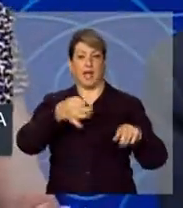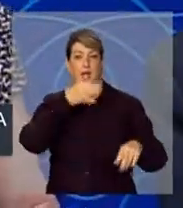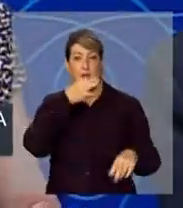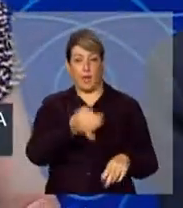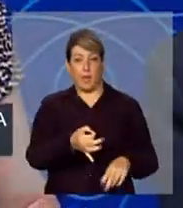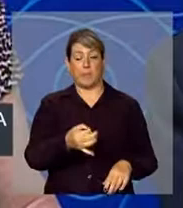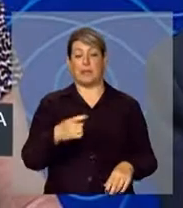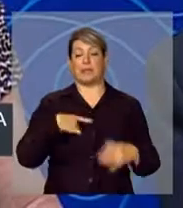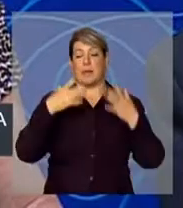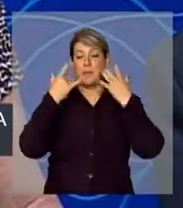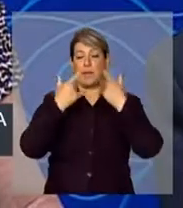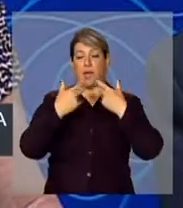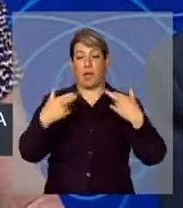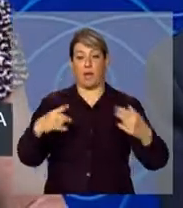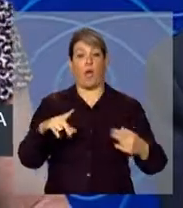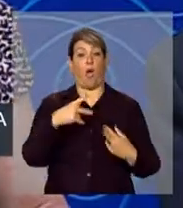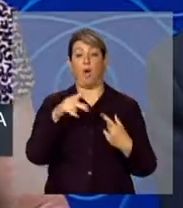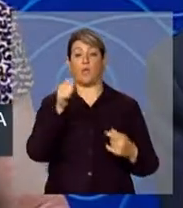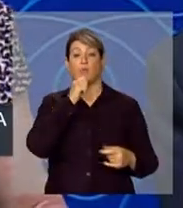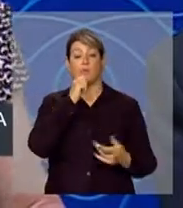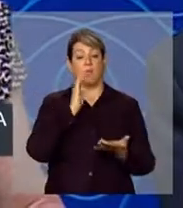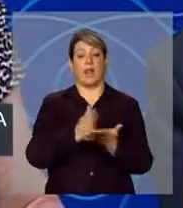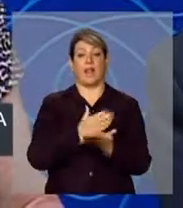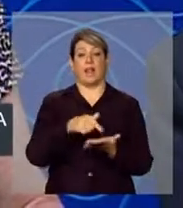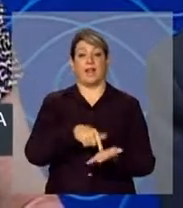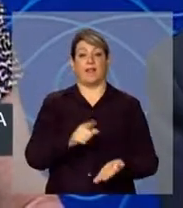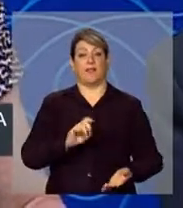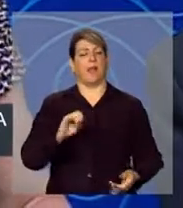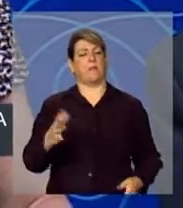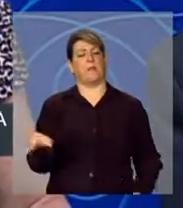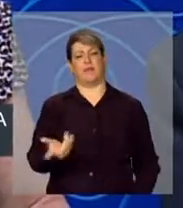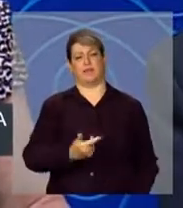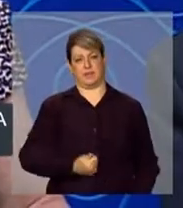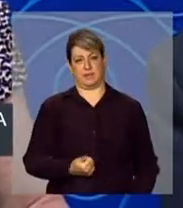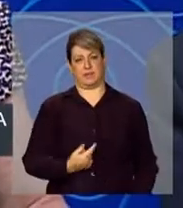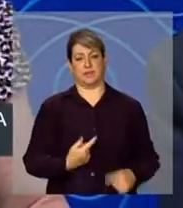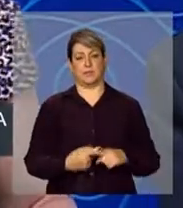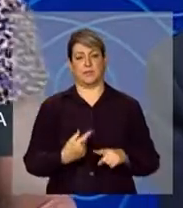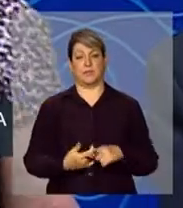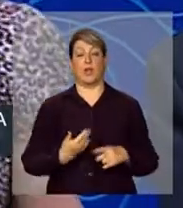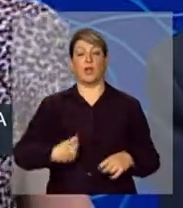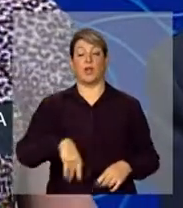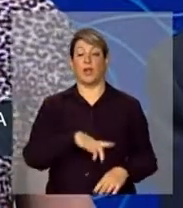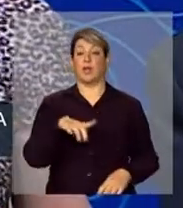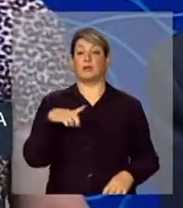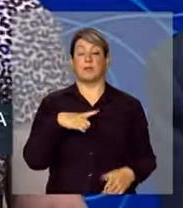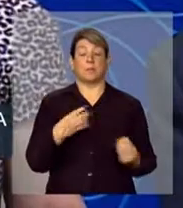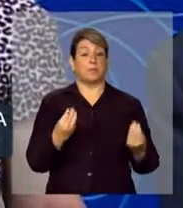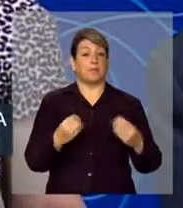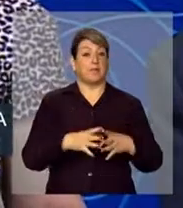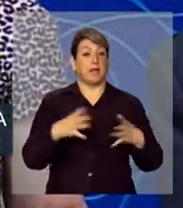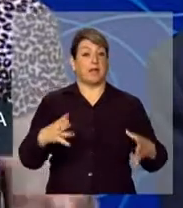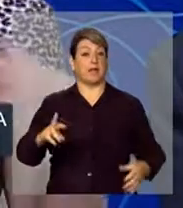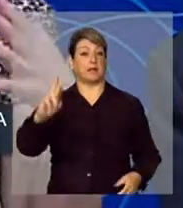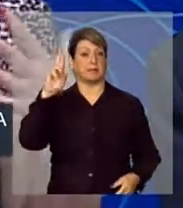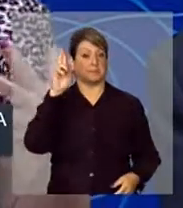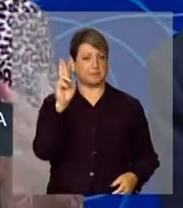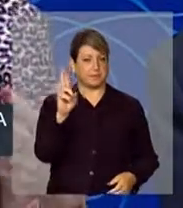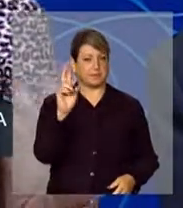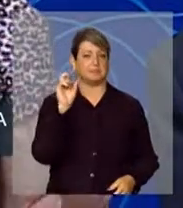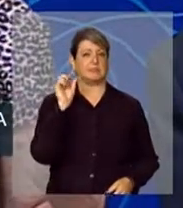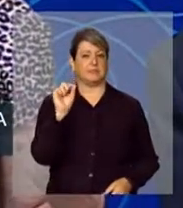deixar de ver, coisa que não está no livro. Olha, é maravilhoso. Então, nós temos uma enorme responsabilidade em